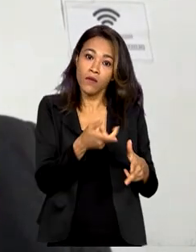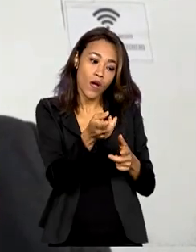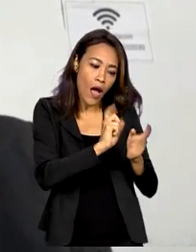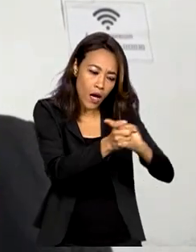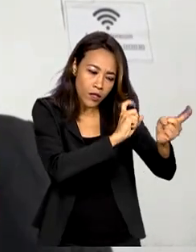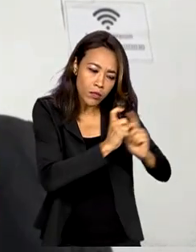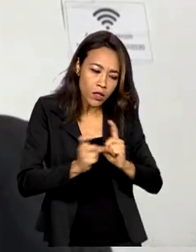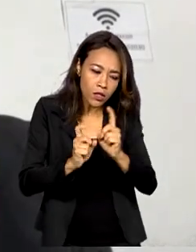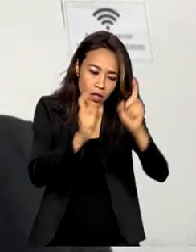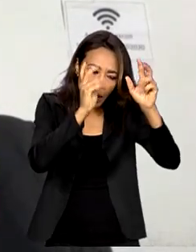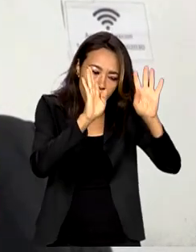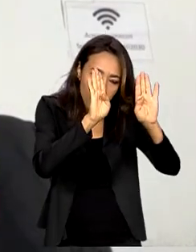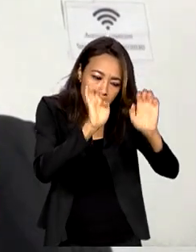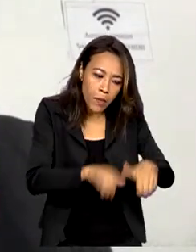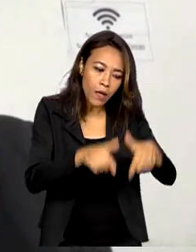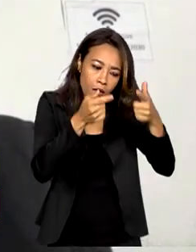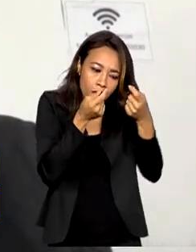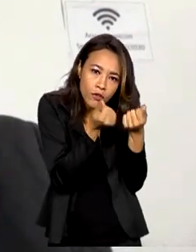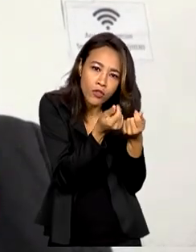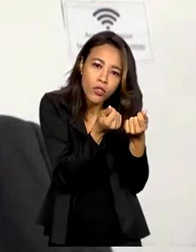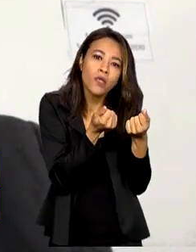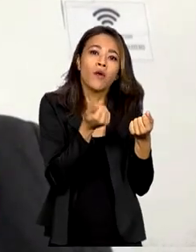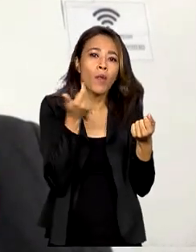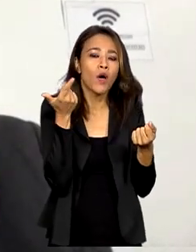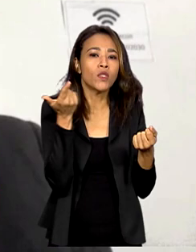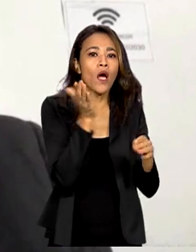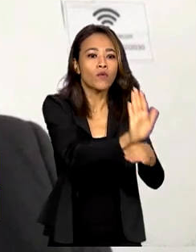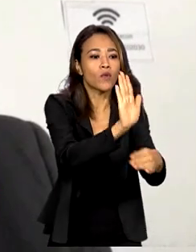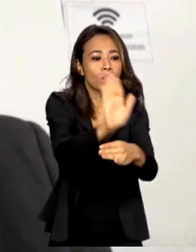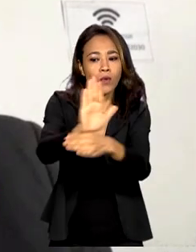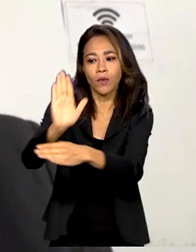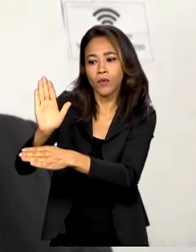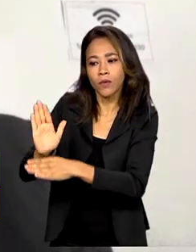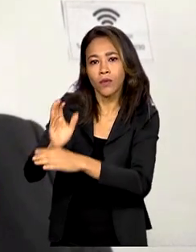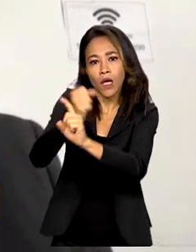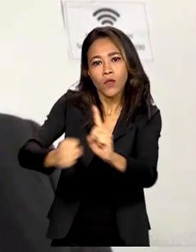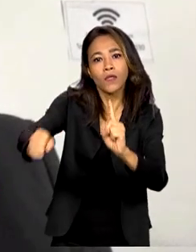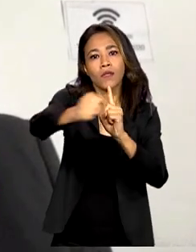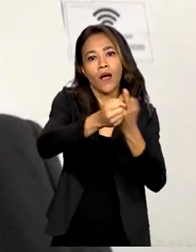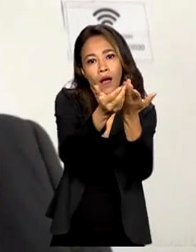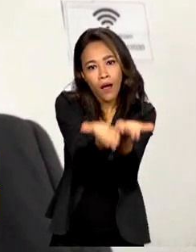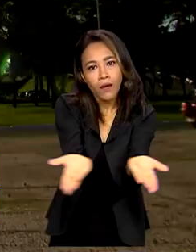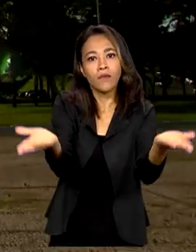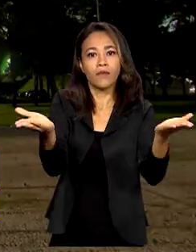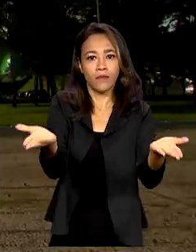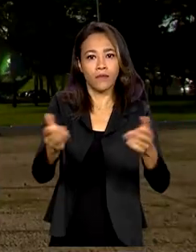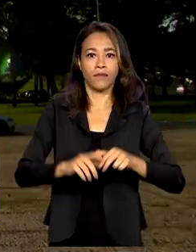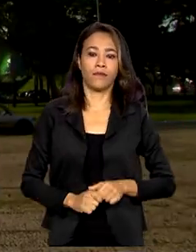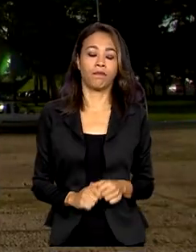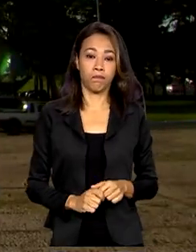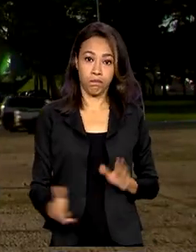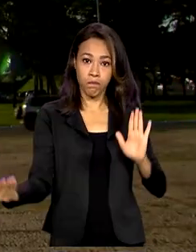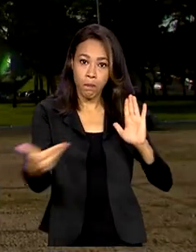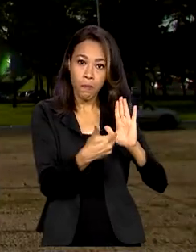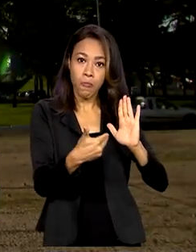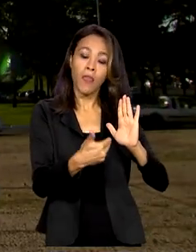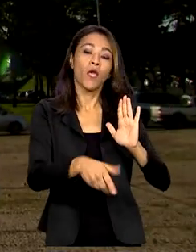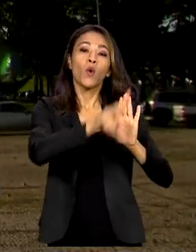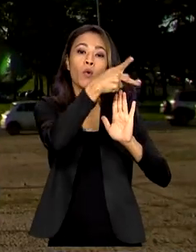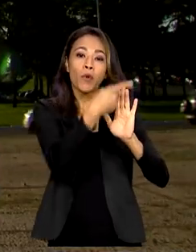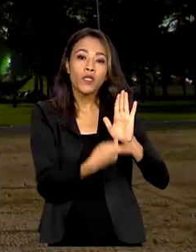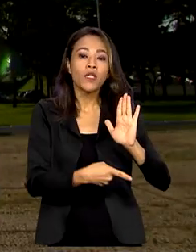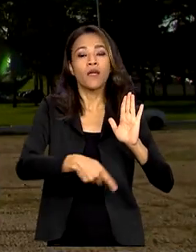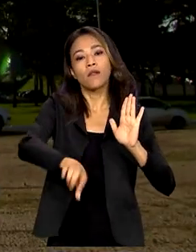recursos, ele pode trazer benfeitorias e melhorias de vida para a sociedade como um todo. O projeto da Lei de